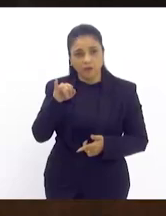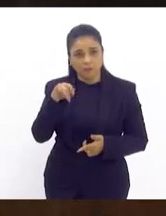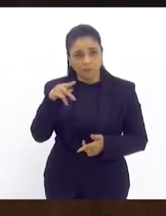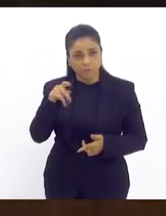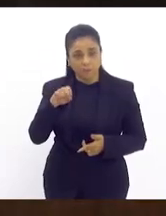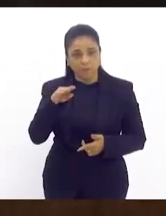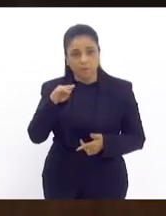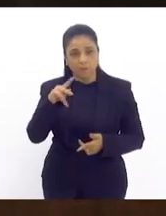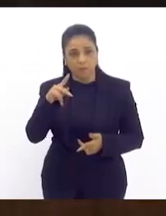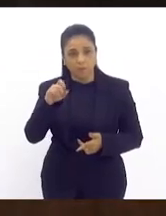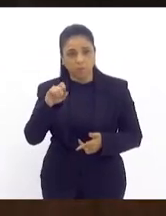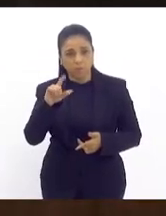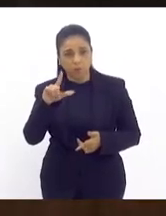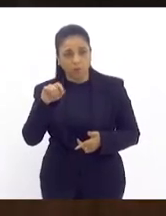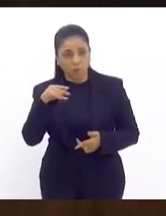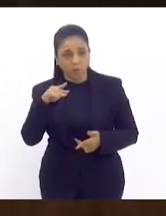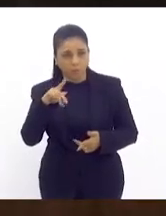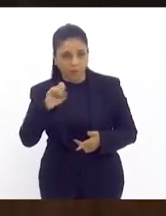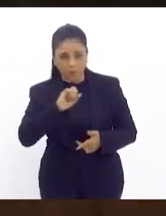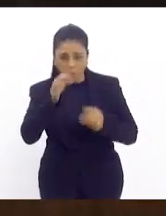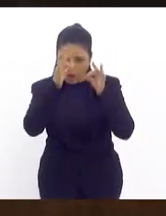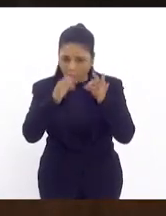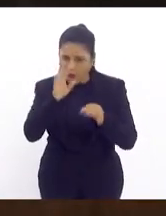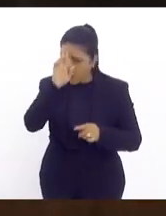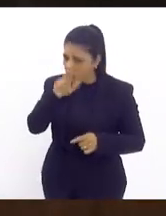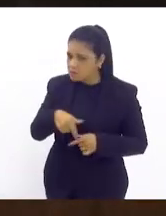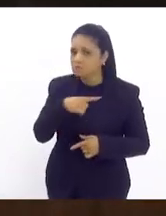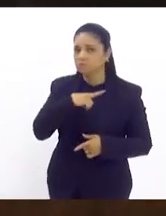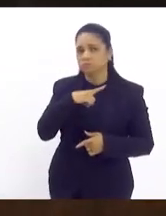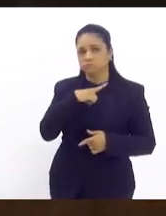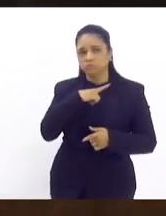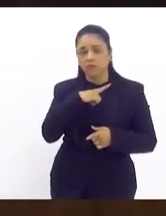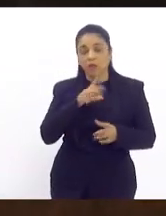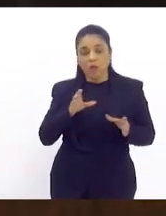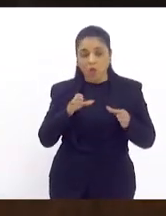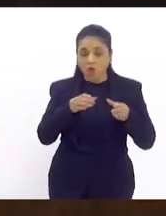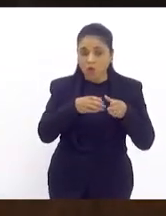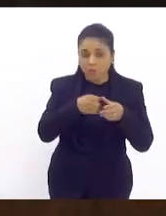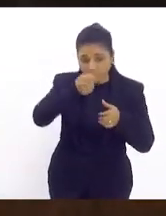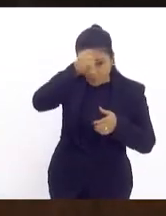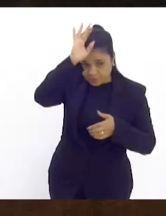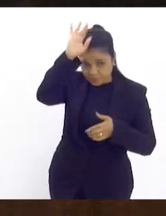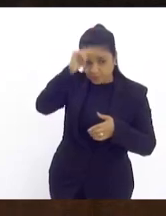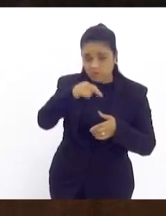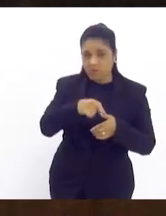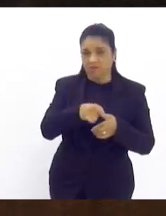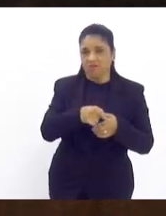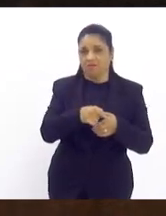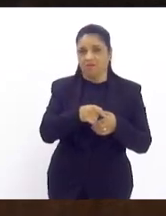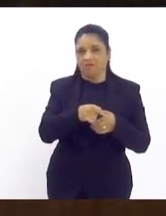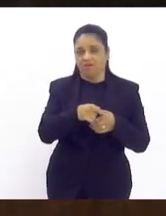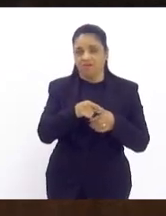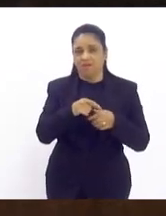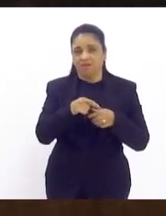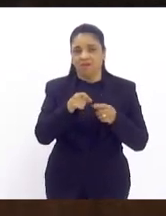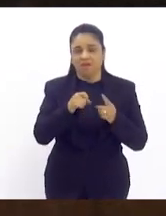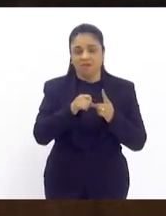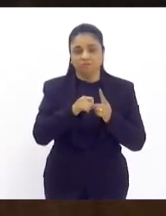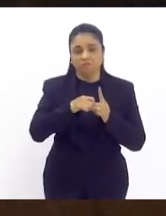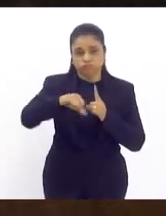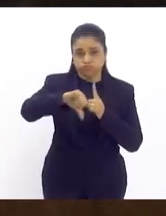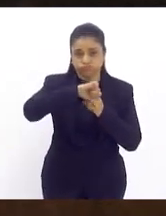a razão nesse apelo que ele faz porque essa corporação e essa anistia do bombeiro é